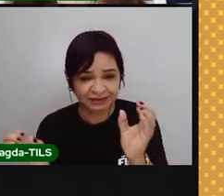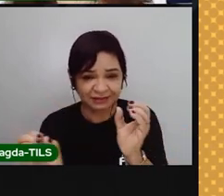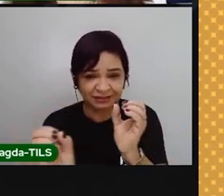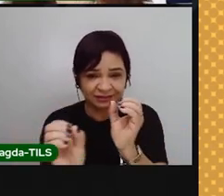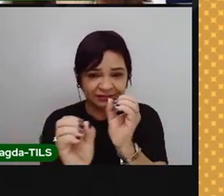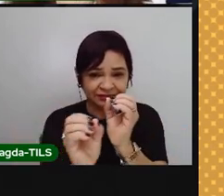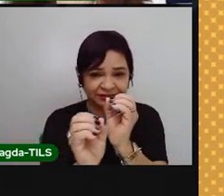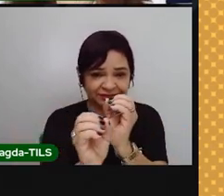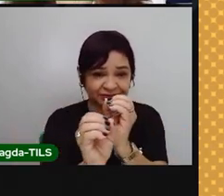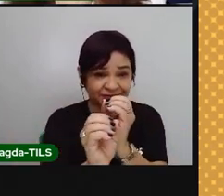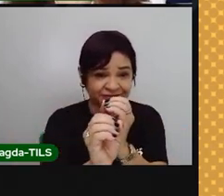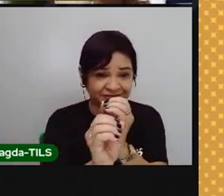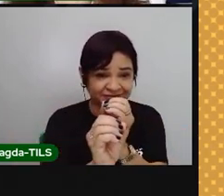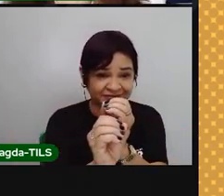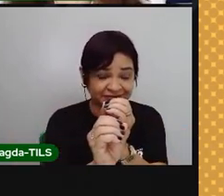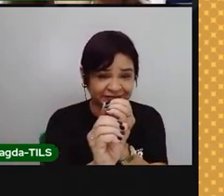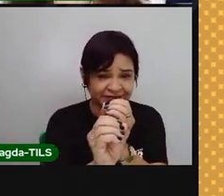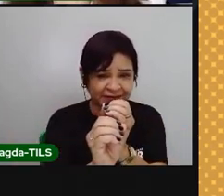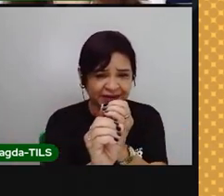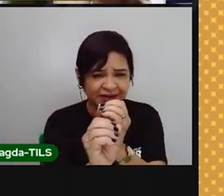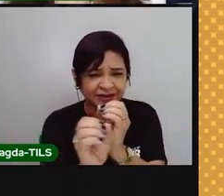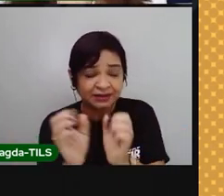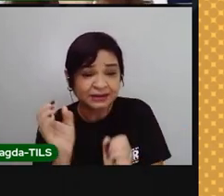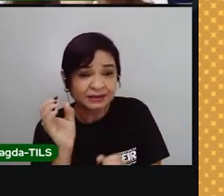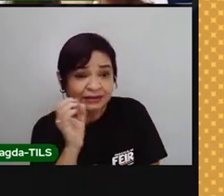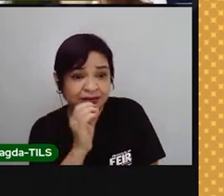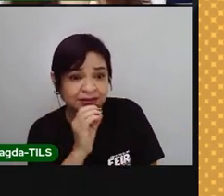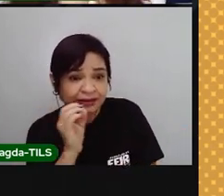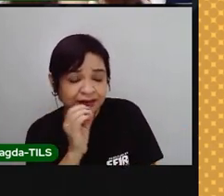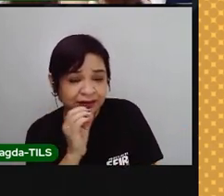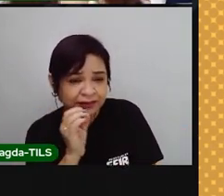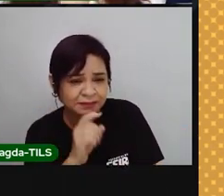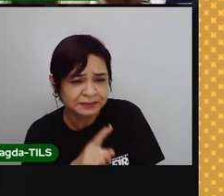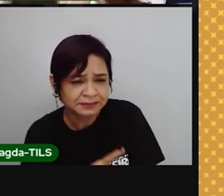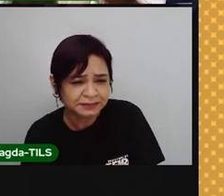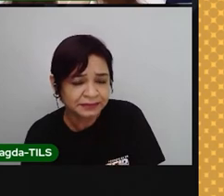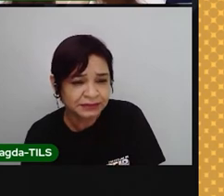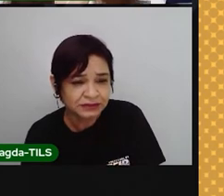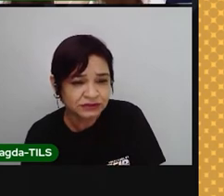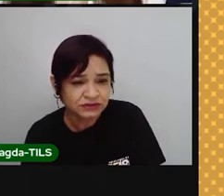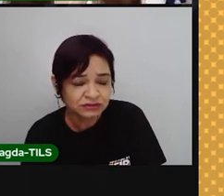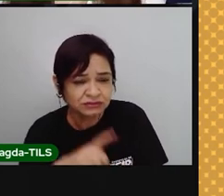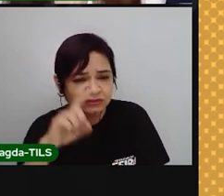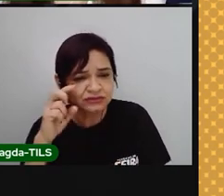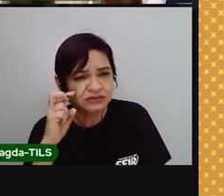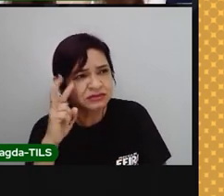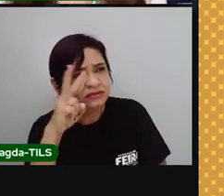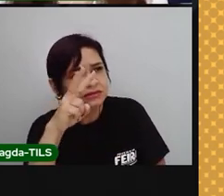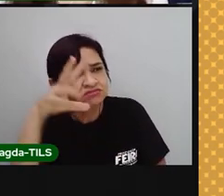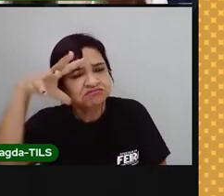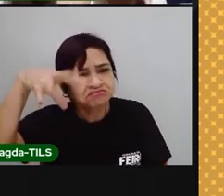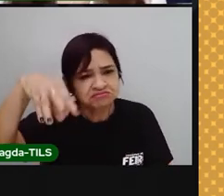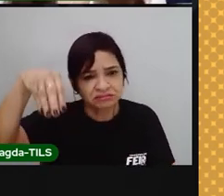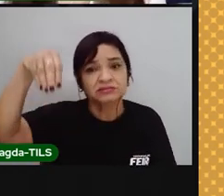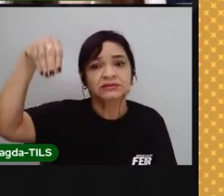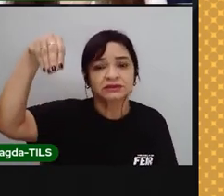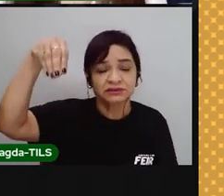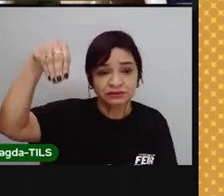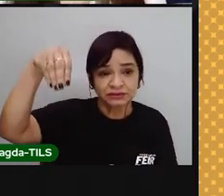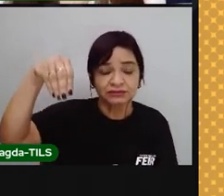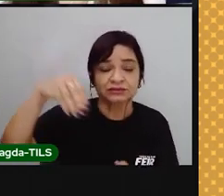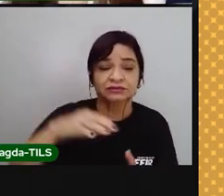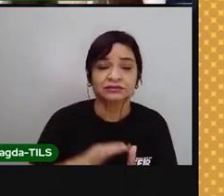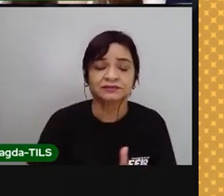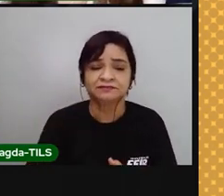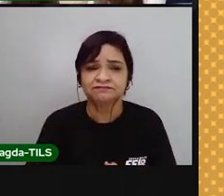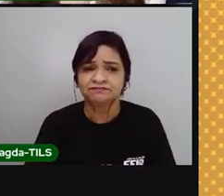solar. E durante aqueles segundinhos ali, mesmo sem luz de dia, fica tudo escuro. E vocês podem